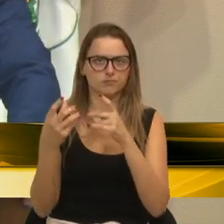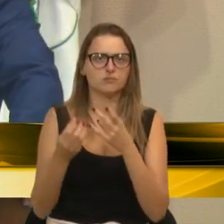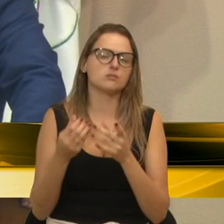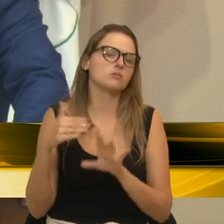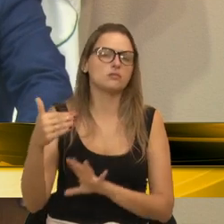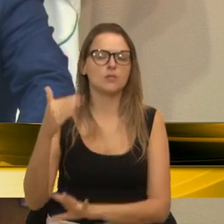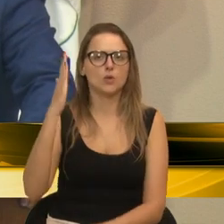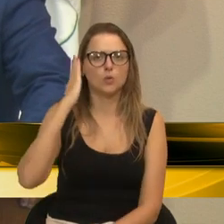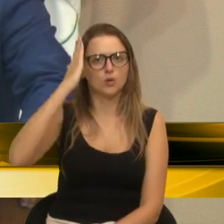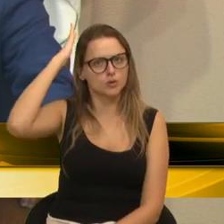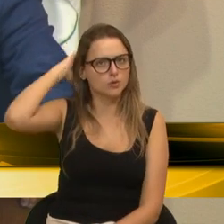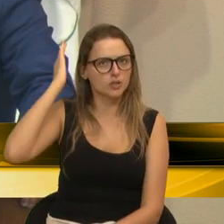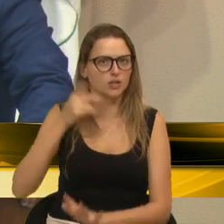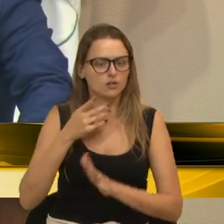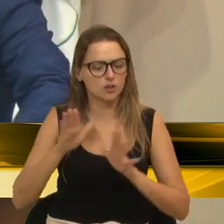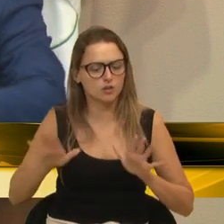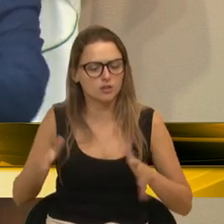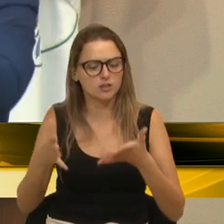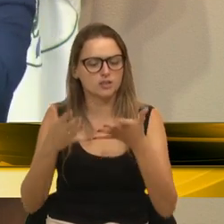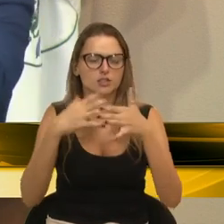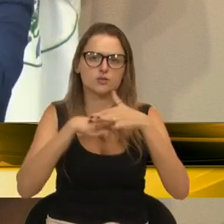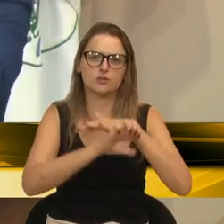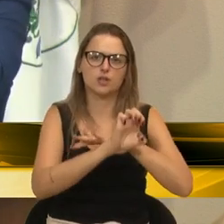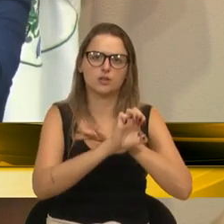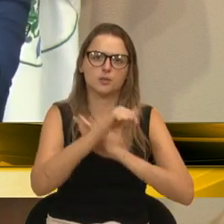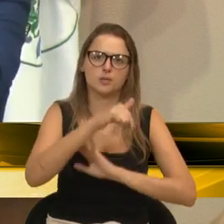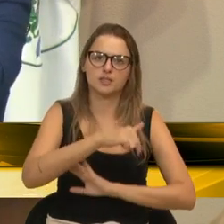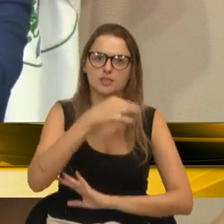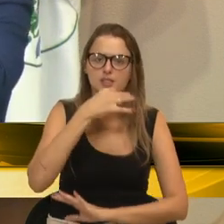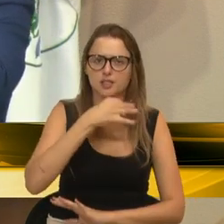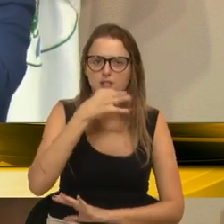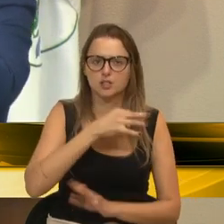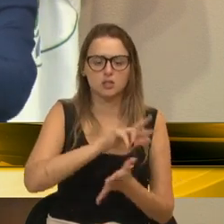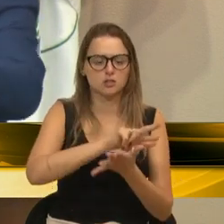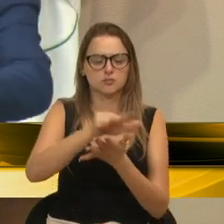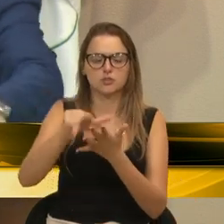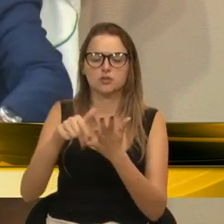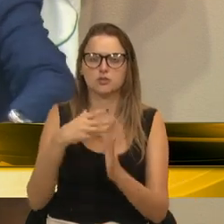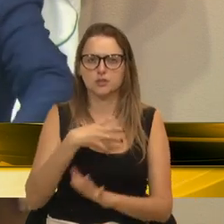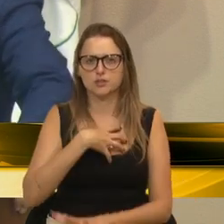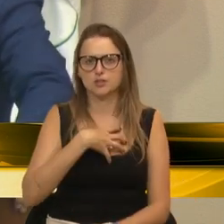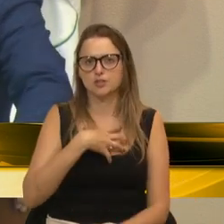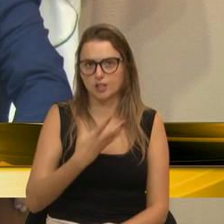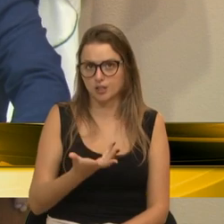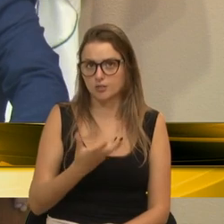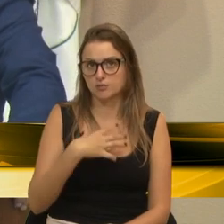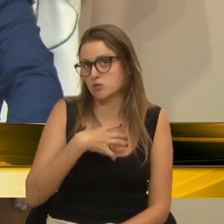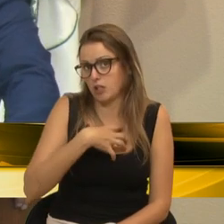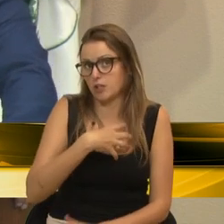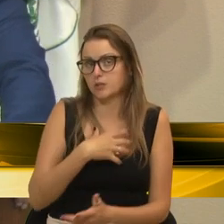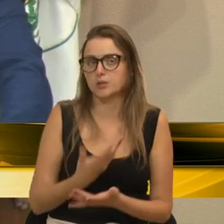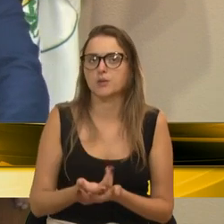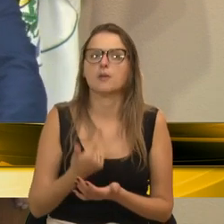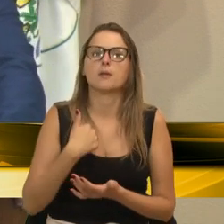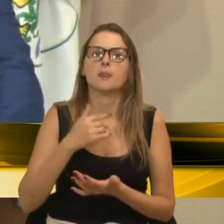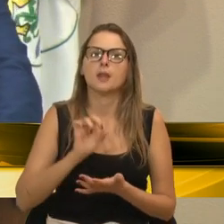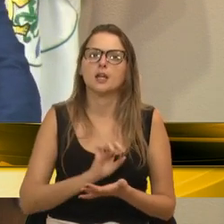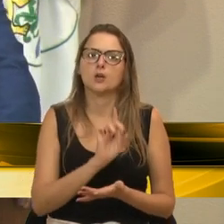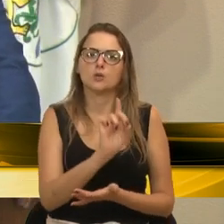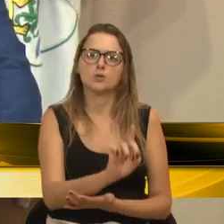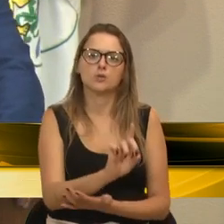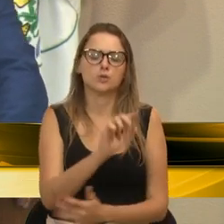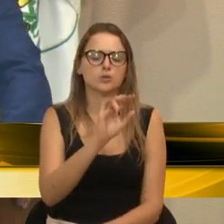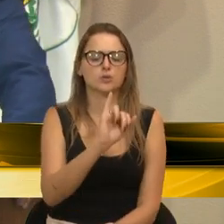prefeito falou que estava sendo incentivado o empreendedorismo em Caxias, das mais variadas formas, eu fui lá no INEC,